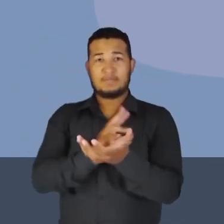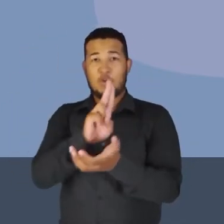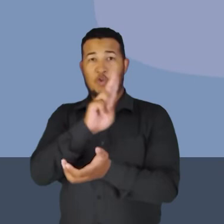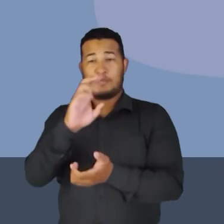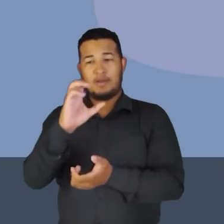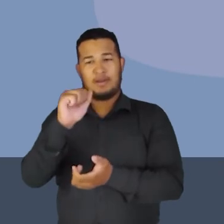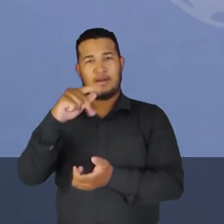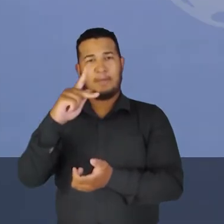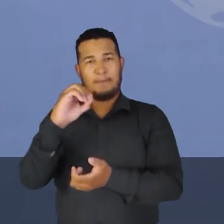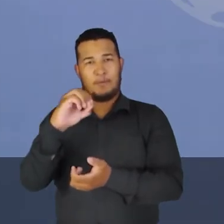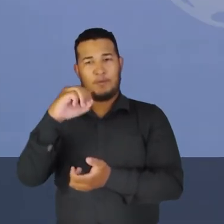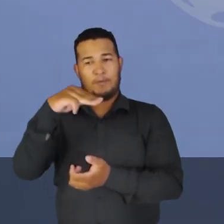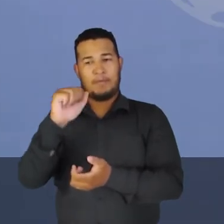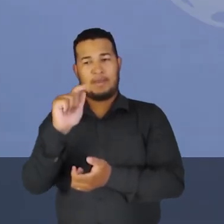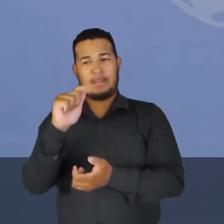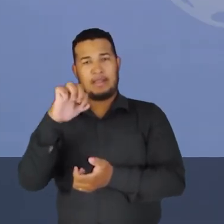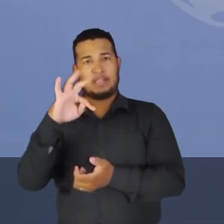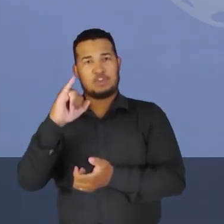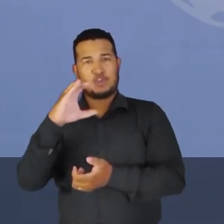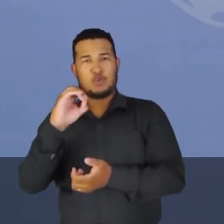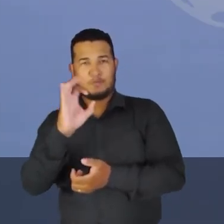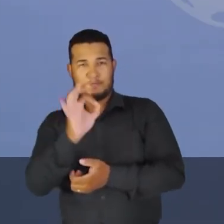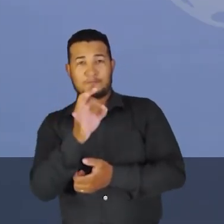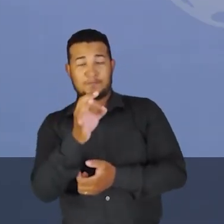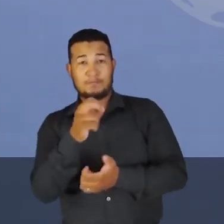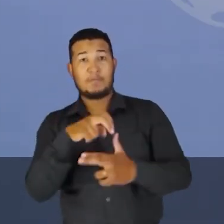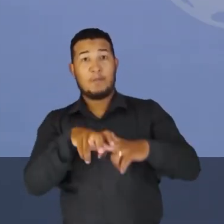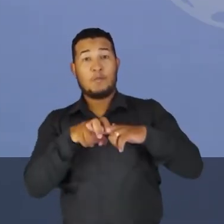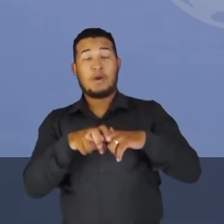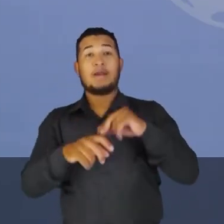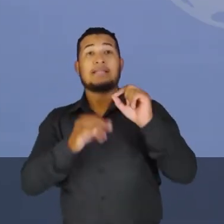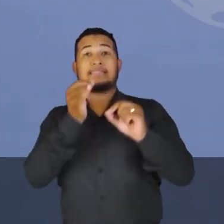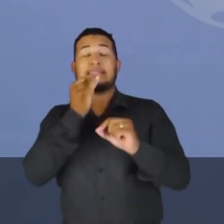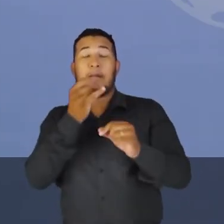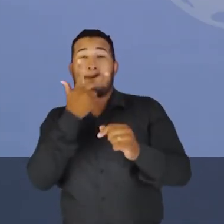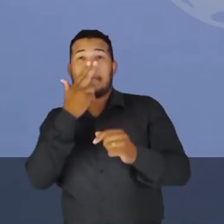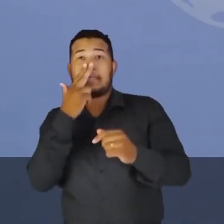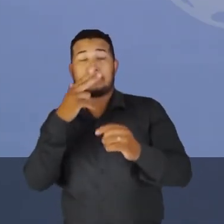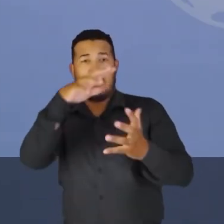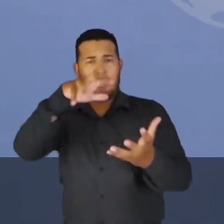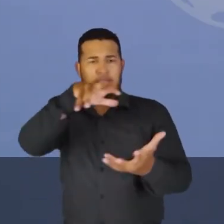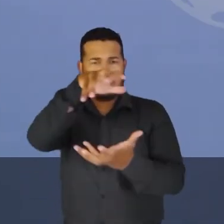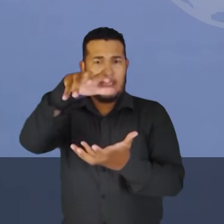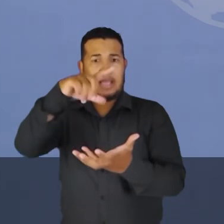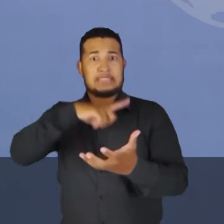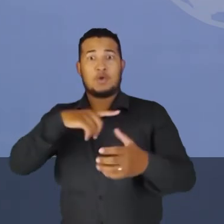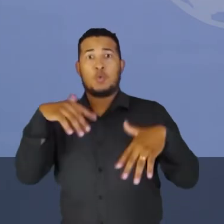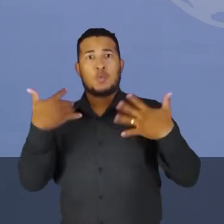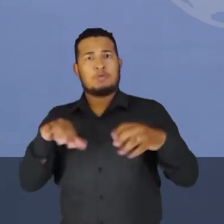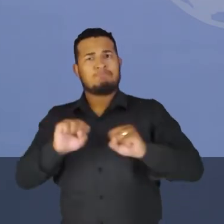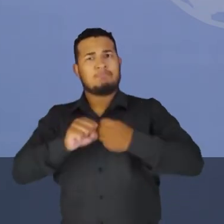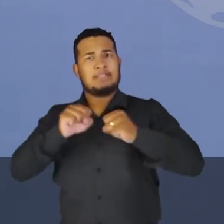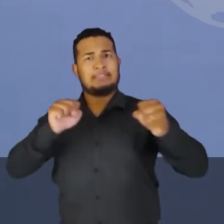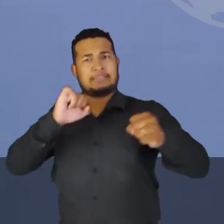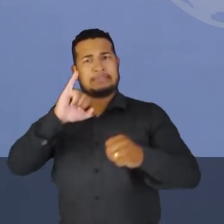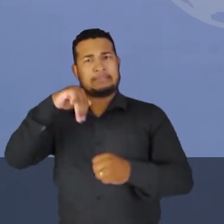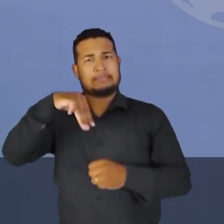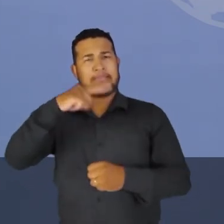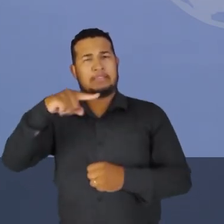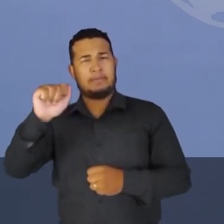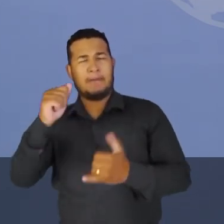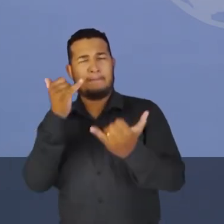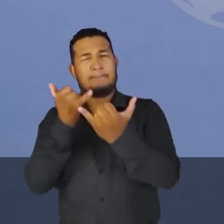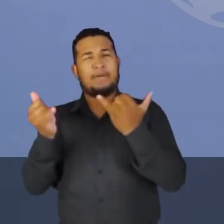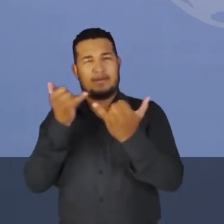Isso porque a Terra se comporta como um gigantesco ímã. A Terra, ele se comporta como um